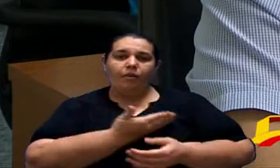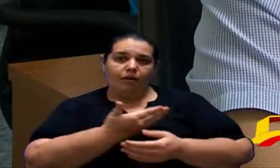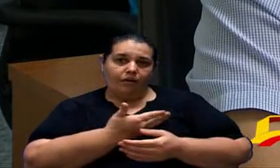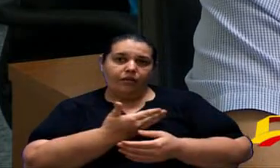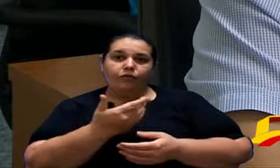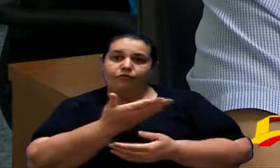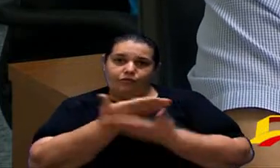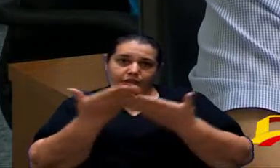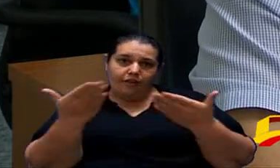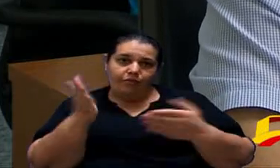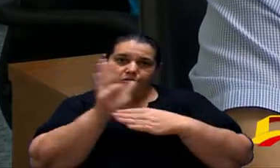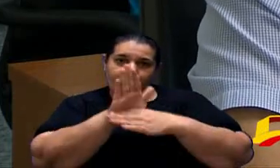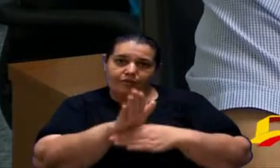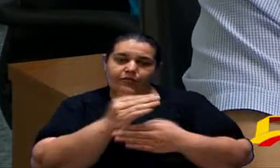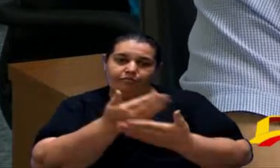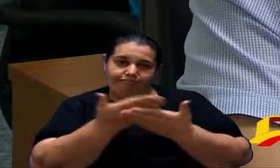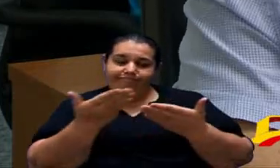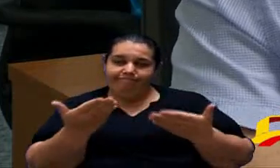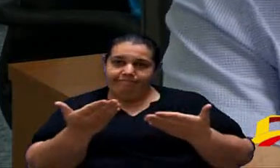lado da gente muito obrigado